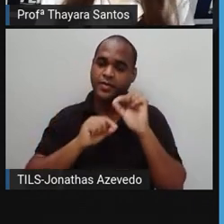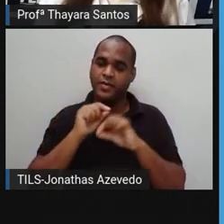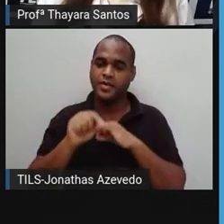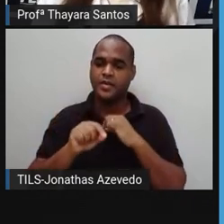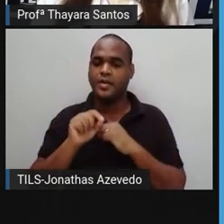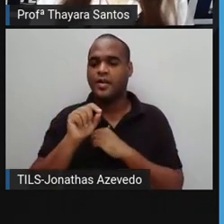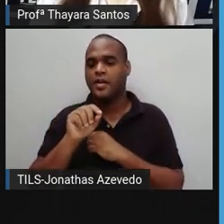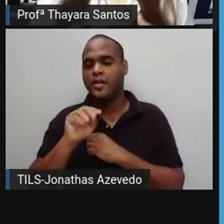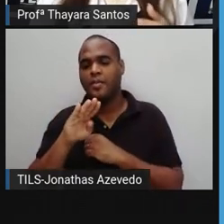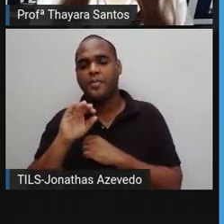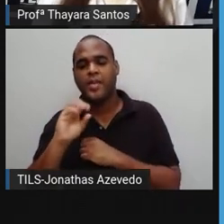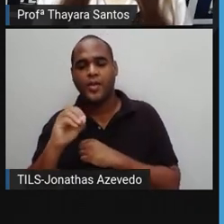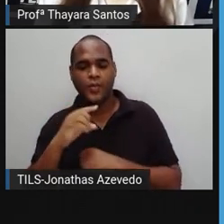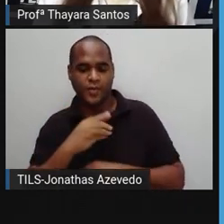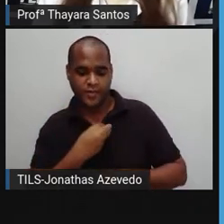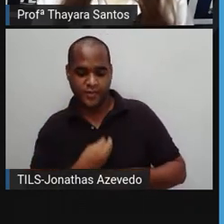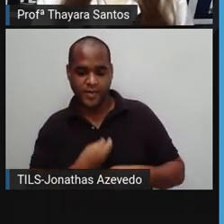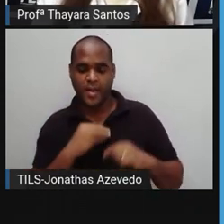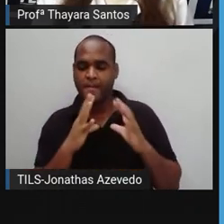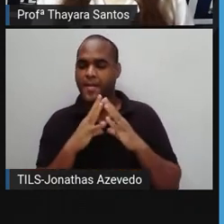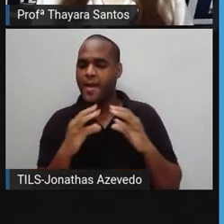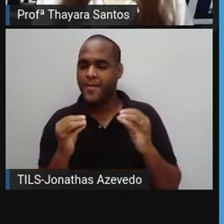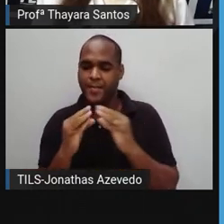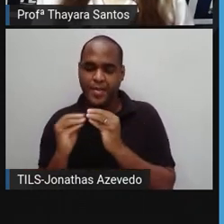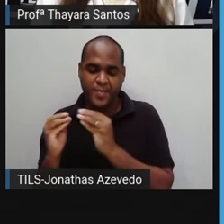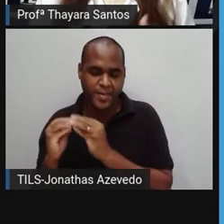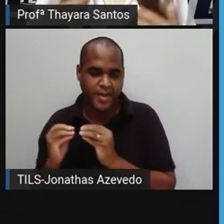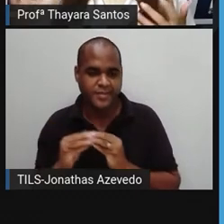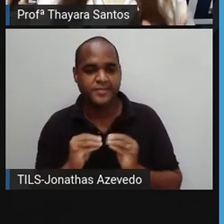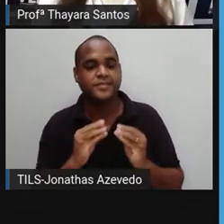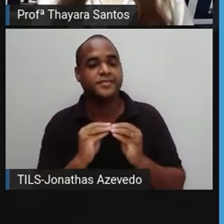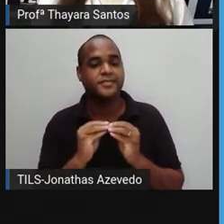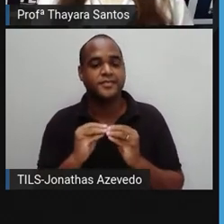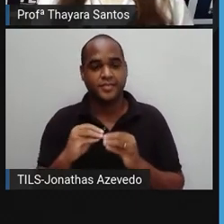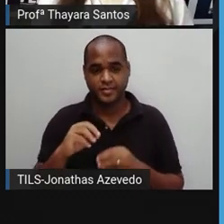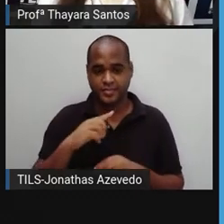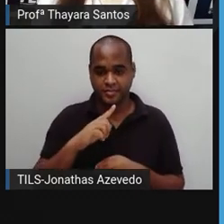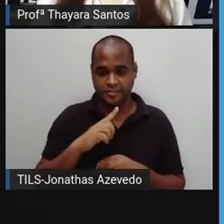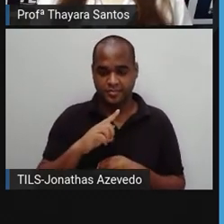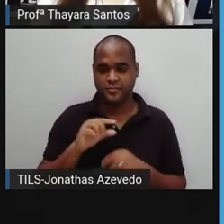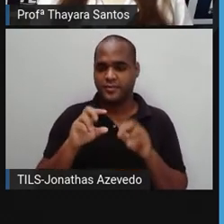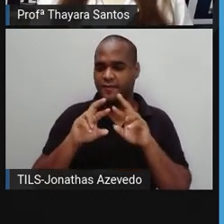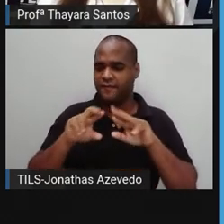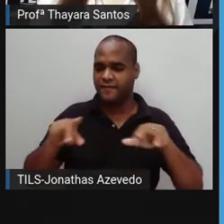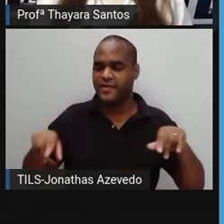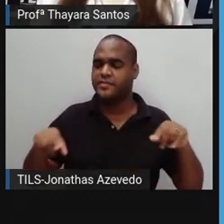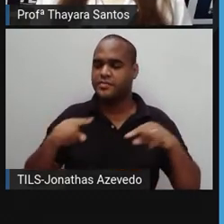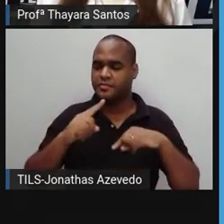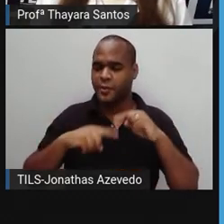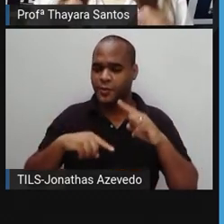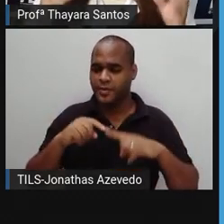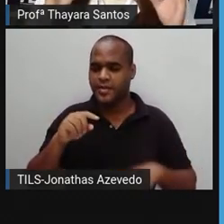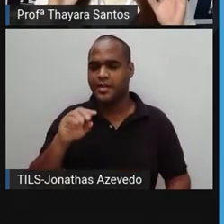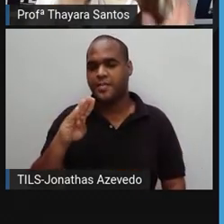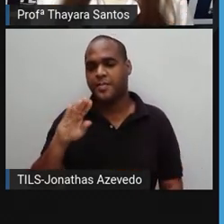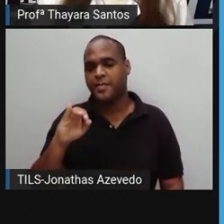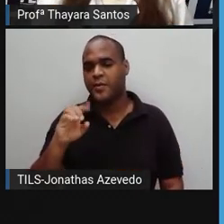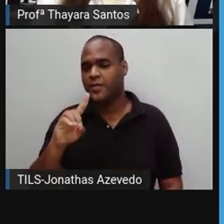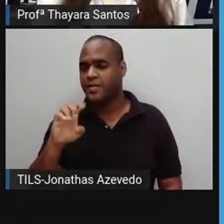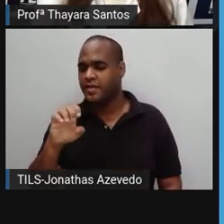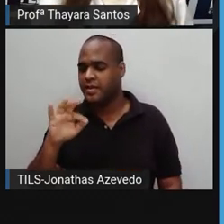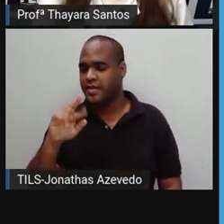biodegradáveis, que são aqueles que levam menos tempo para se decompor na natureza. Os produtos biodegradáveis, eles têm na